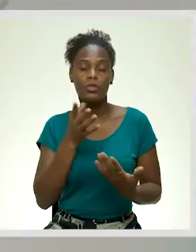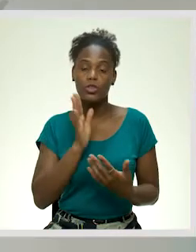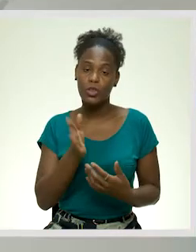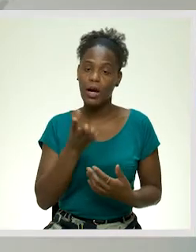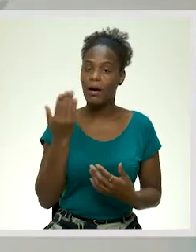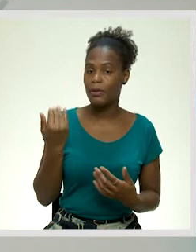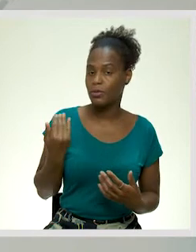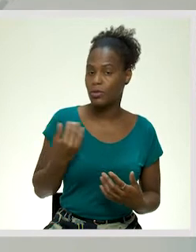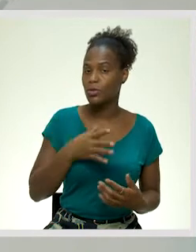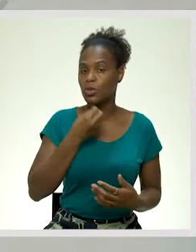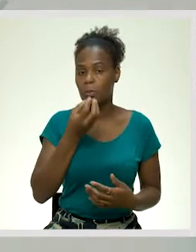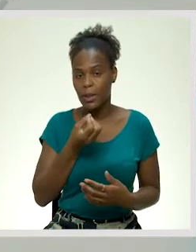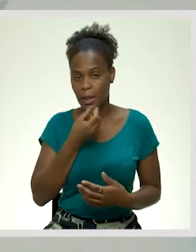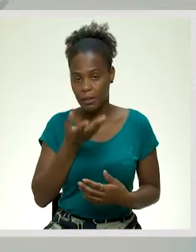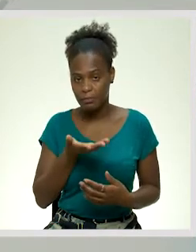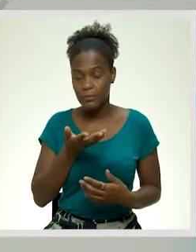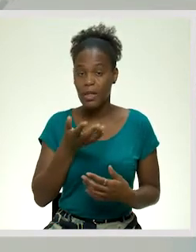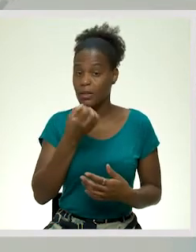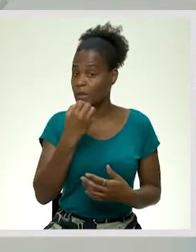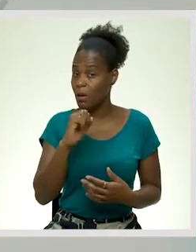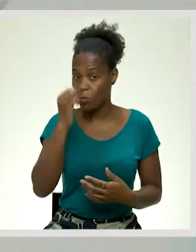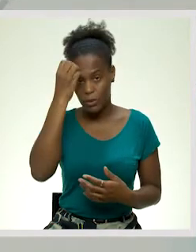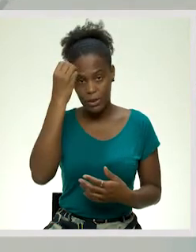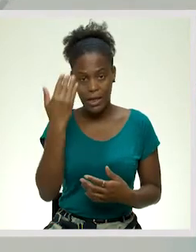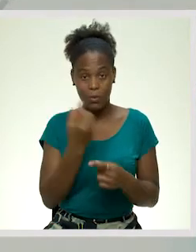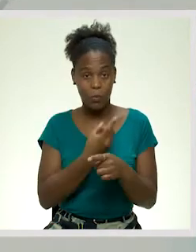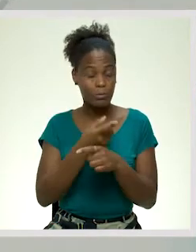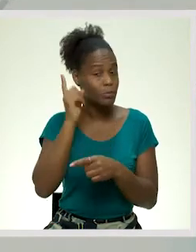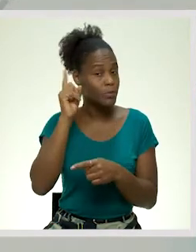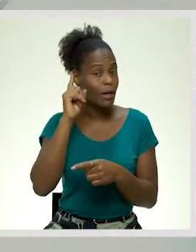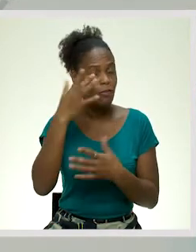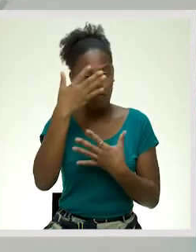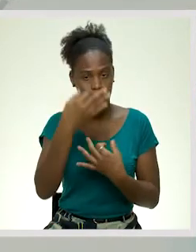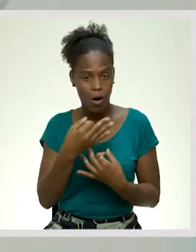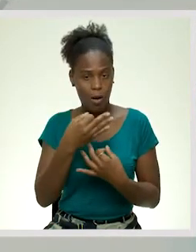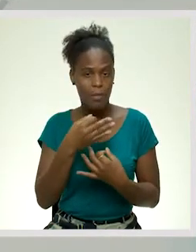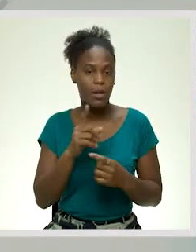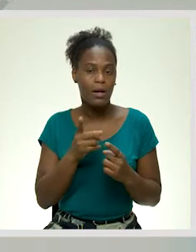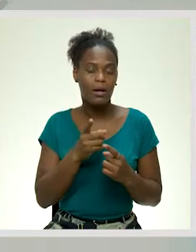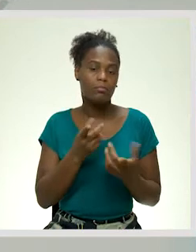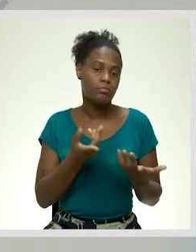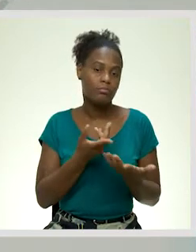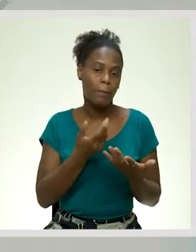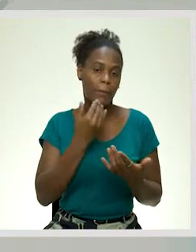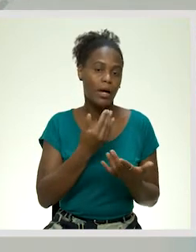conforme já havia explicado. Não esquecer deste aspecto importante. A formalidade é a correspondência,